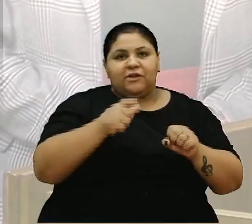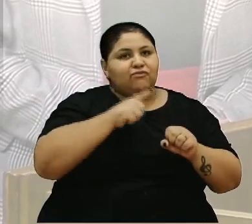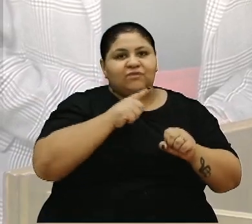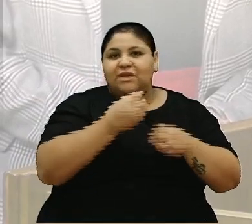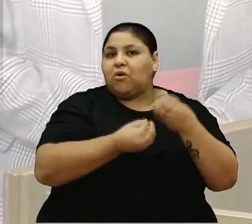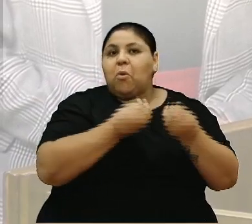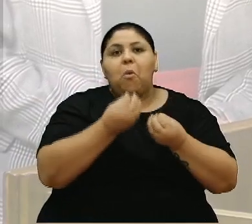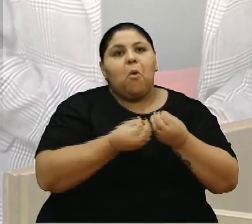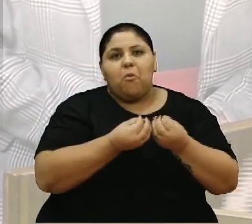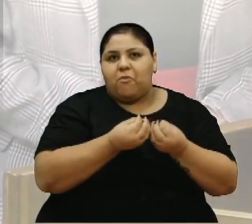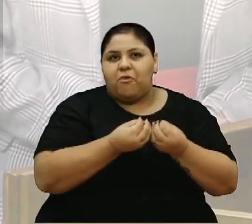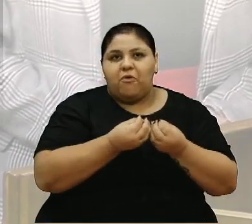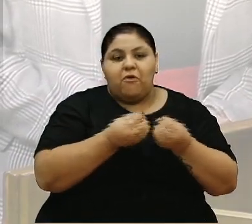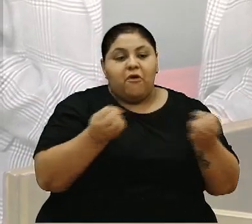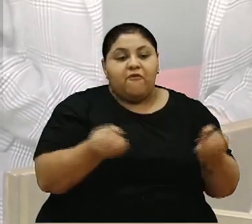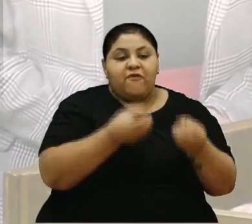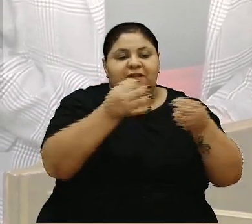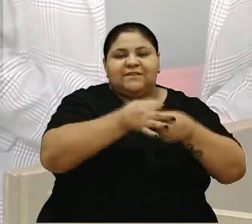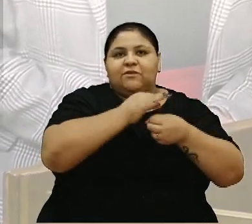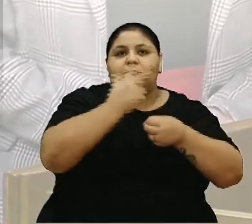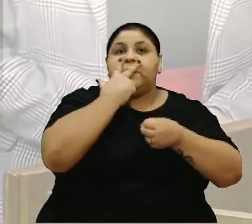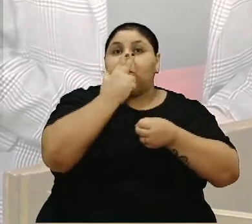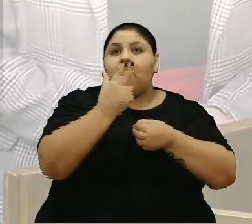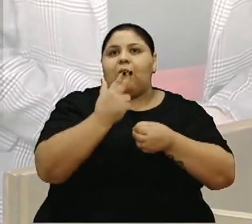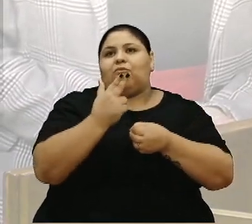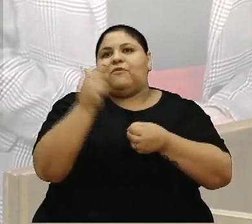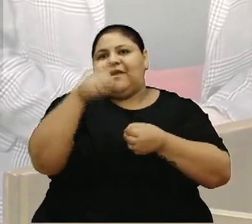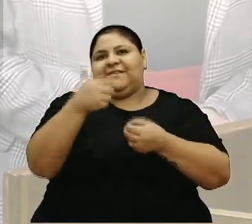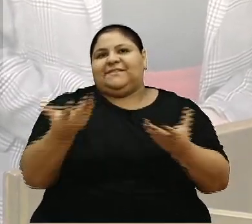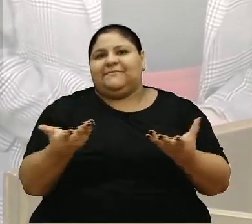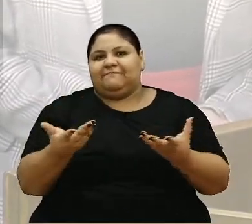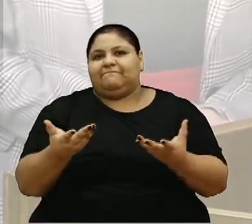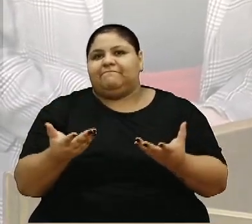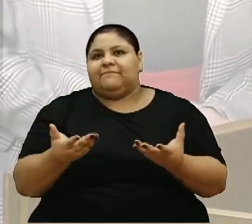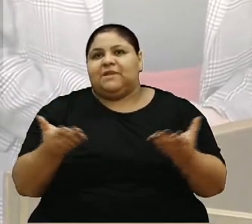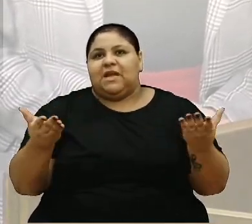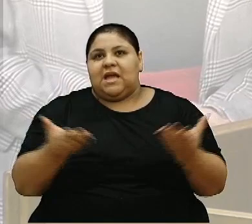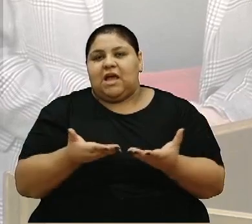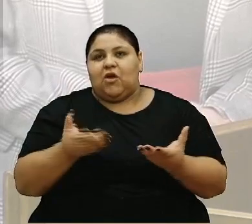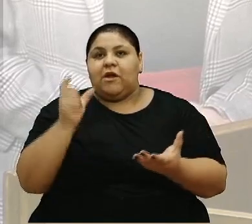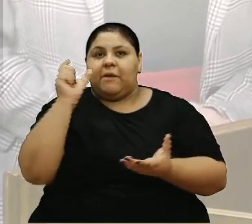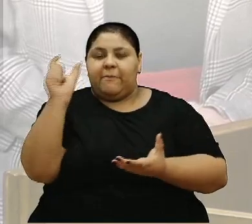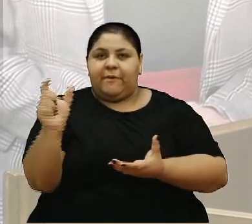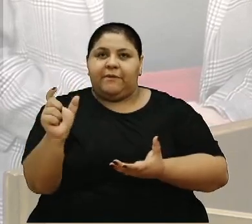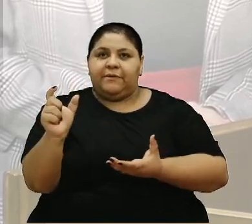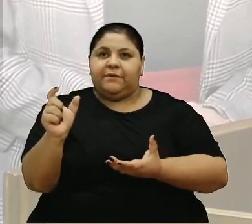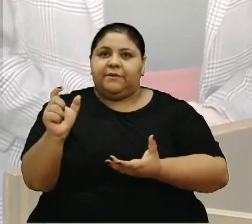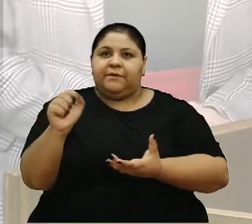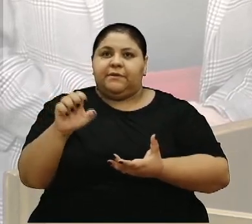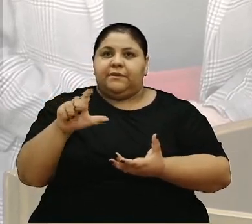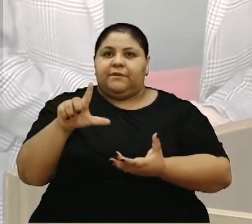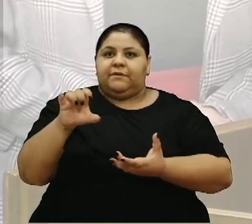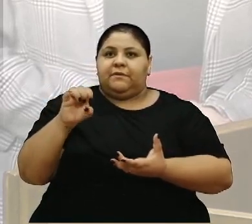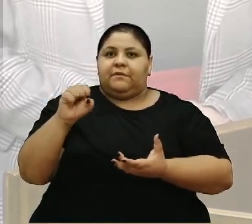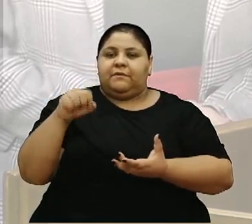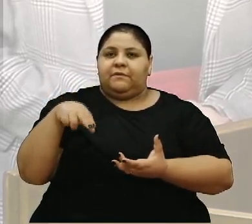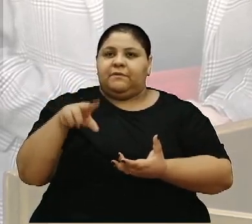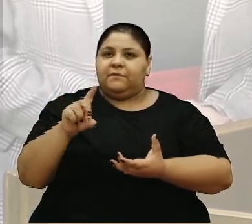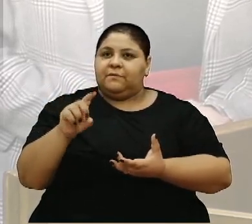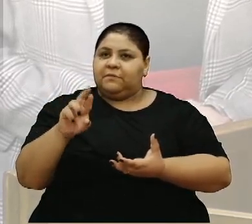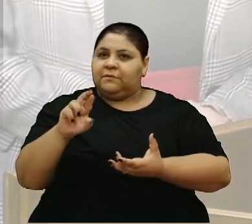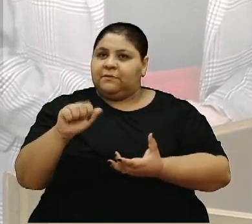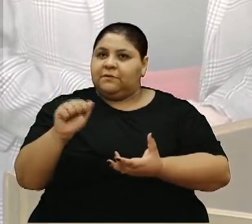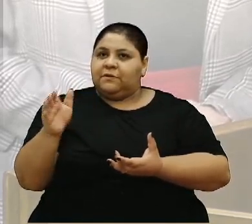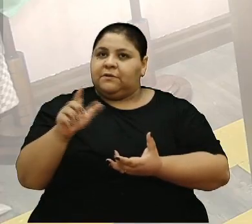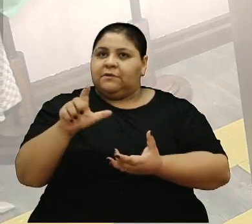fazer uma festa da uva do tamanho que a festa da uva é. Tá bom? Eu vou passar a palavra para a Lisandra aqui, para a Letícia fazer um